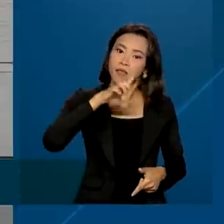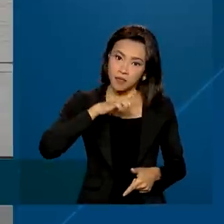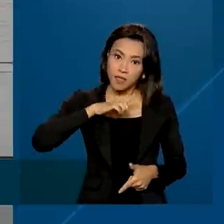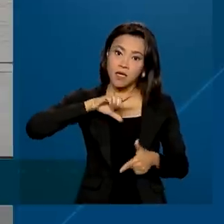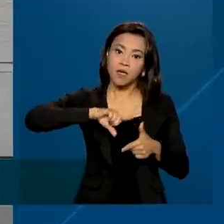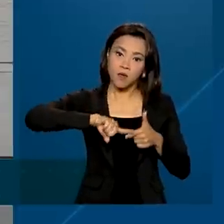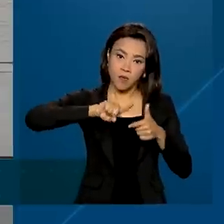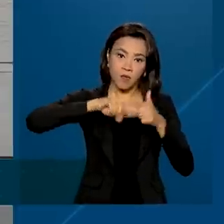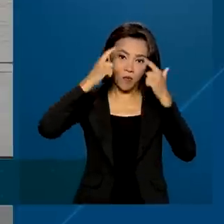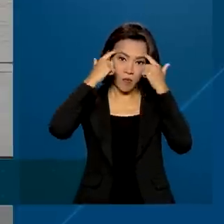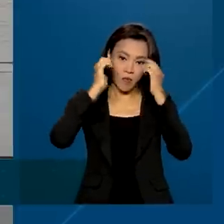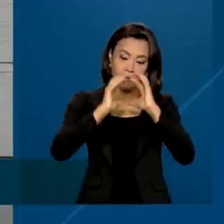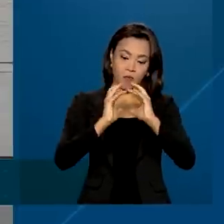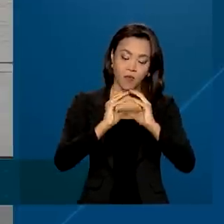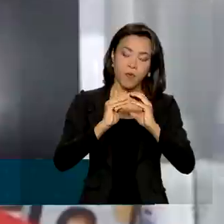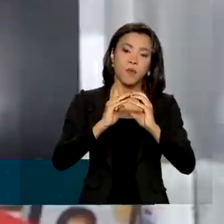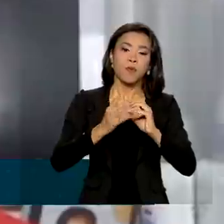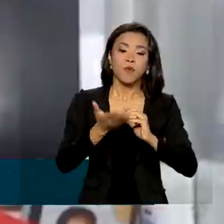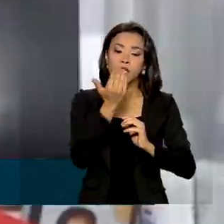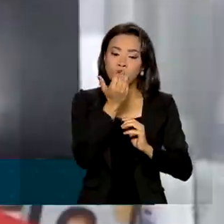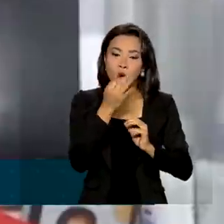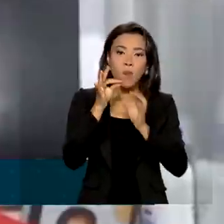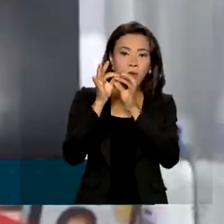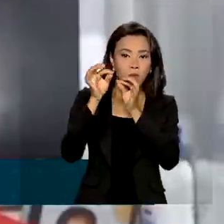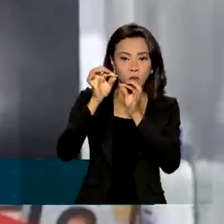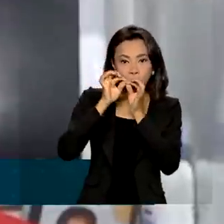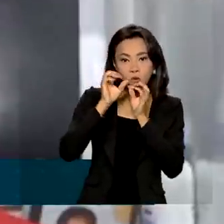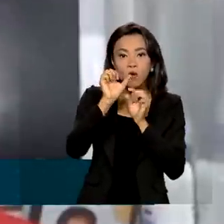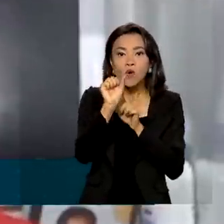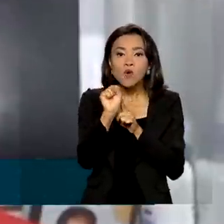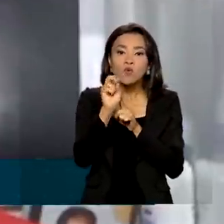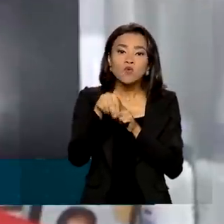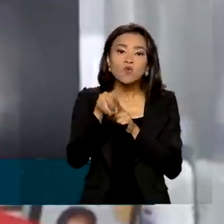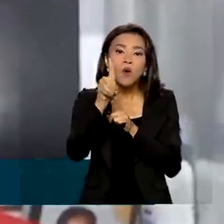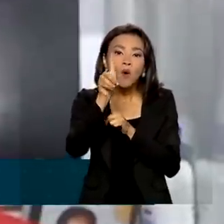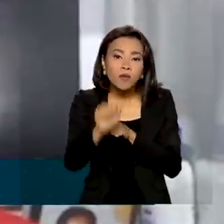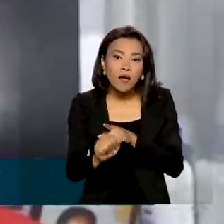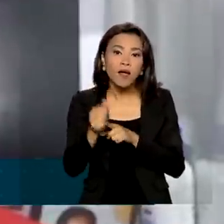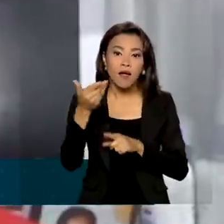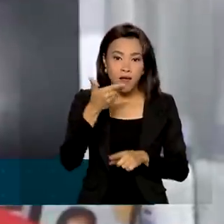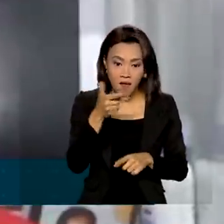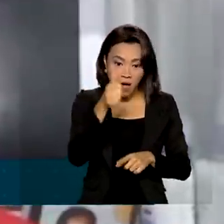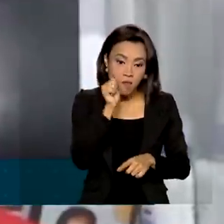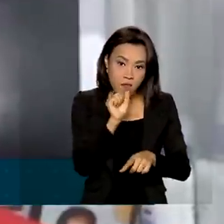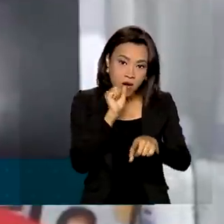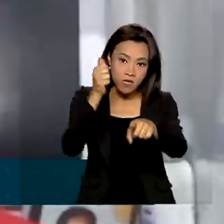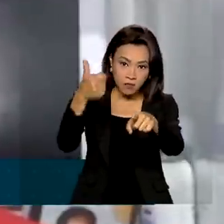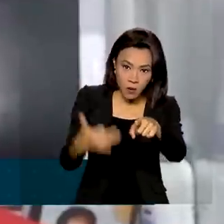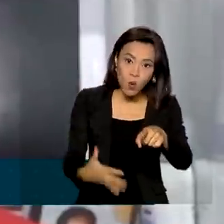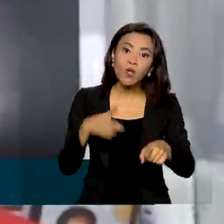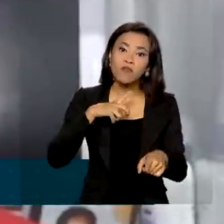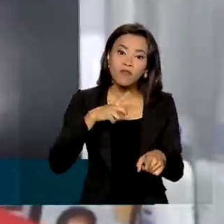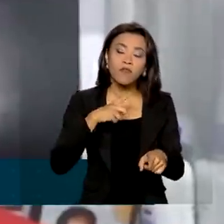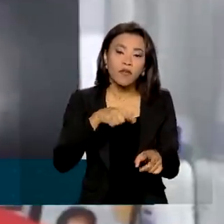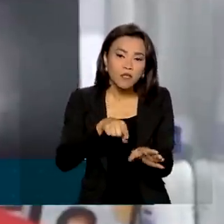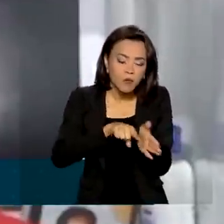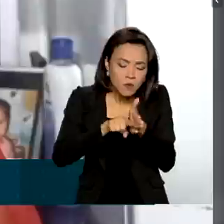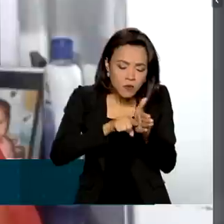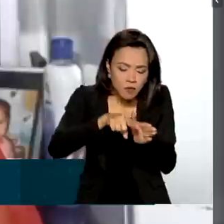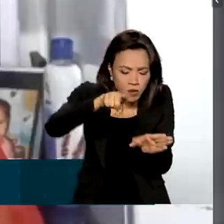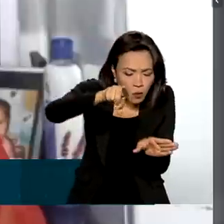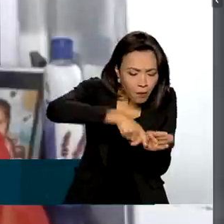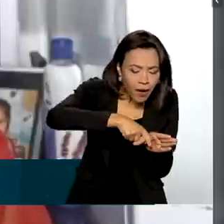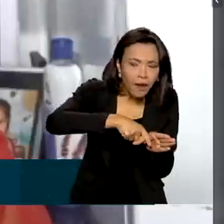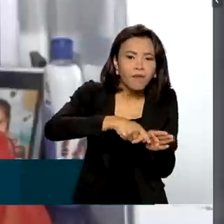cerebrais e se alimenta por sonda. A mãe, Fabiana, diz que a jovem fez o exame do pezinho ao nascer.